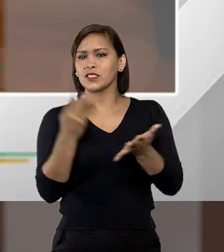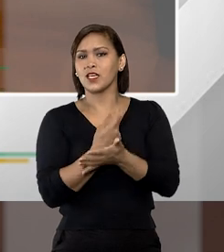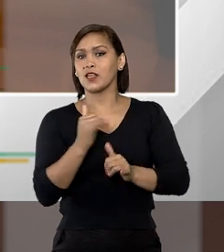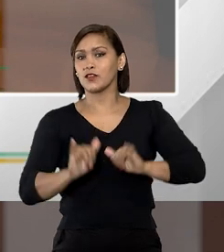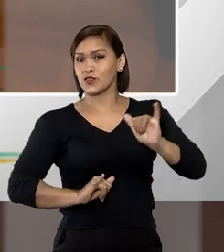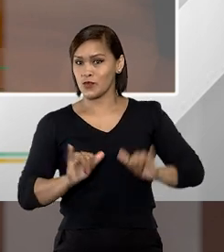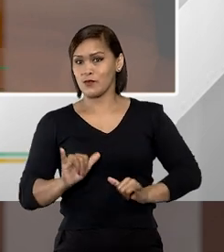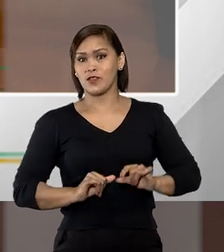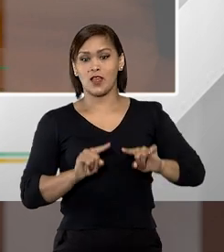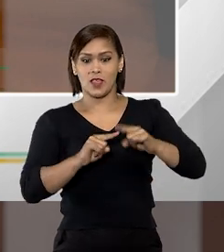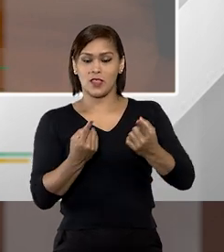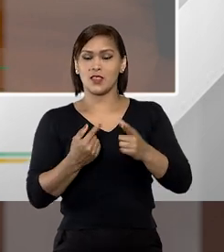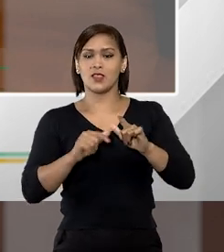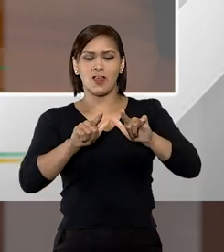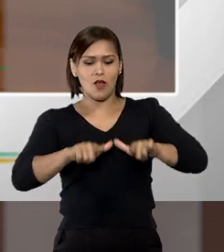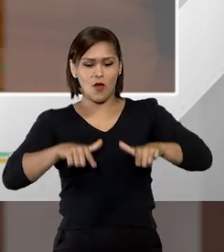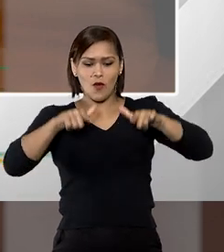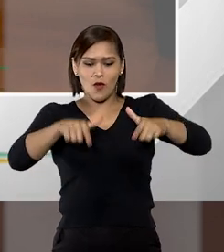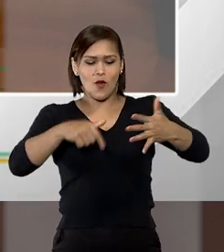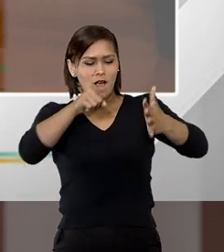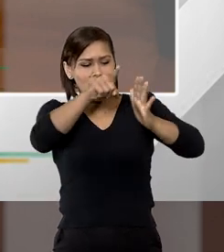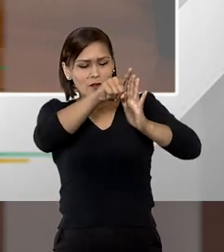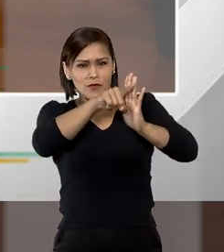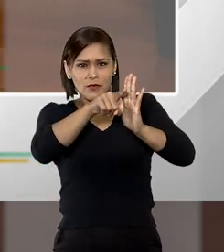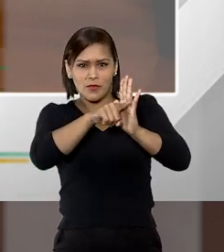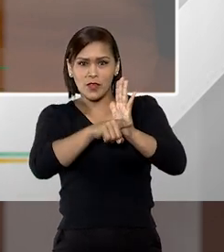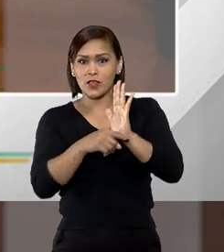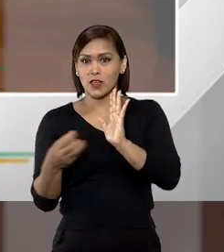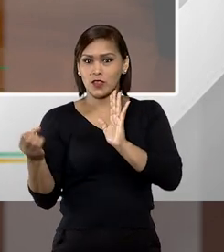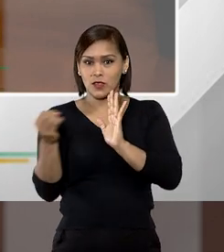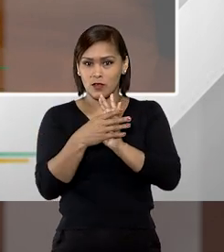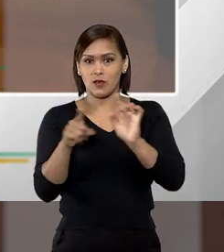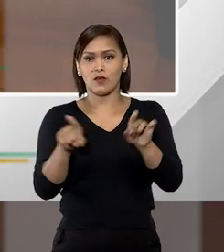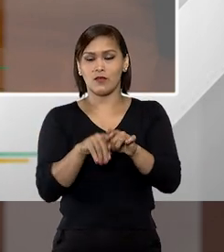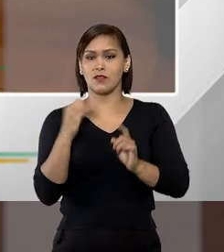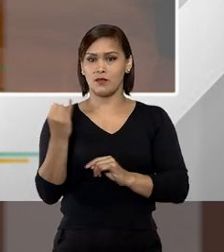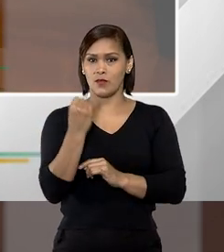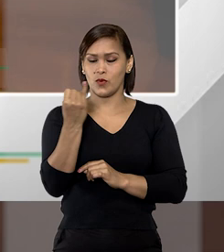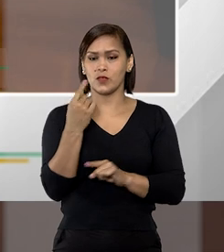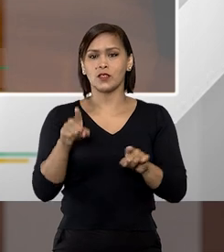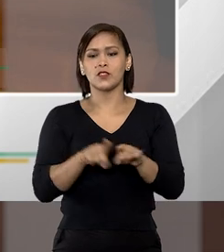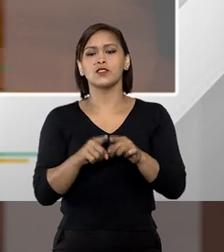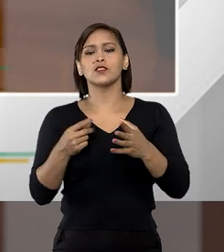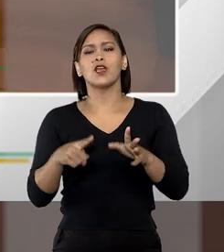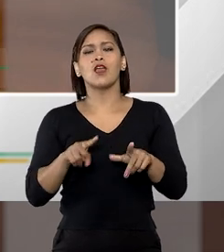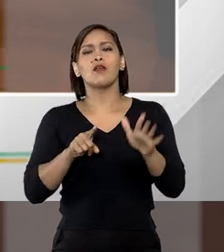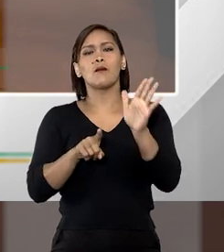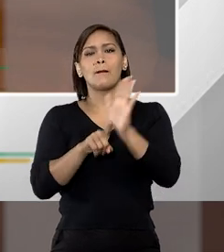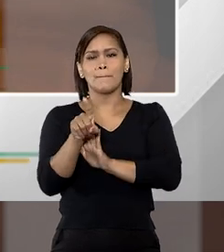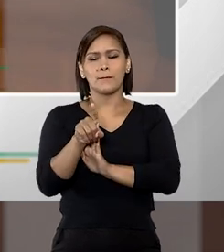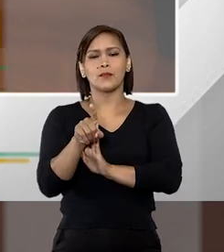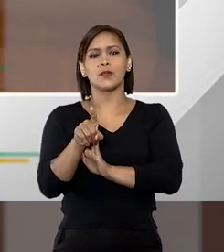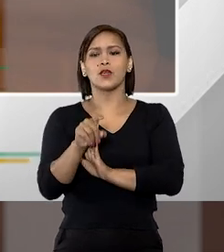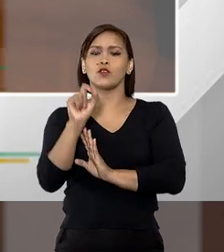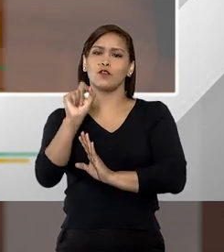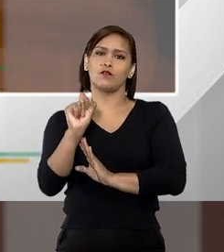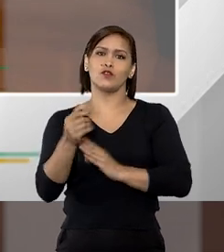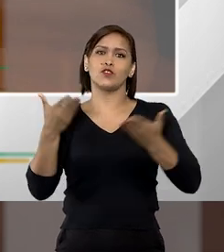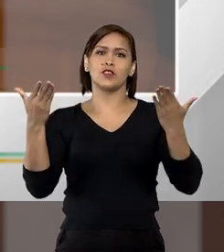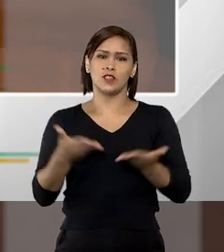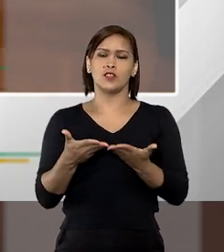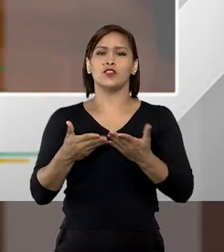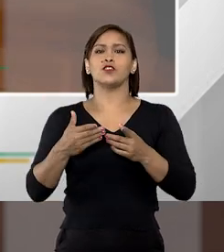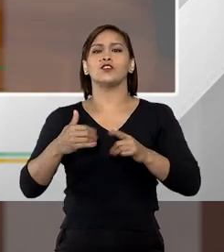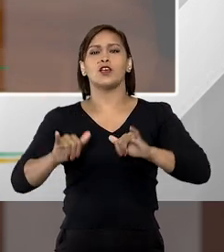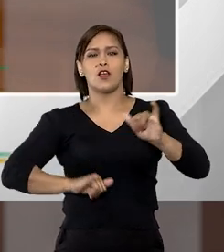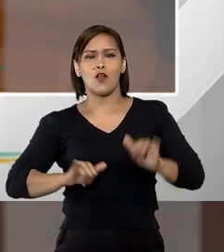sofreram então o formulário ele faz uma coisa muito inovadora e muito importante que é no lugar de fazer essa pergunta você já sofreu